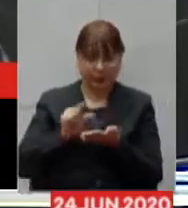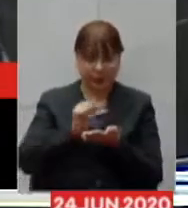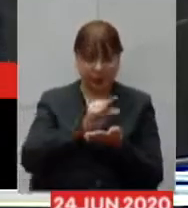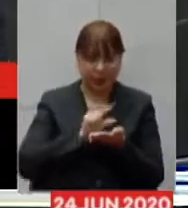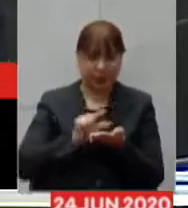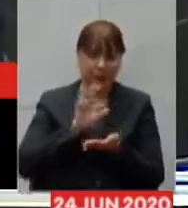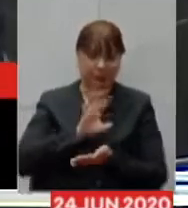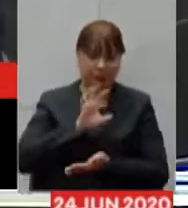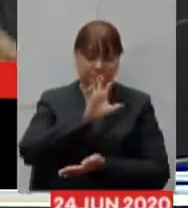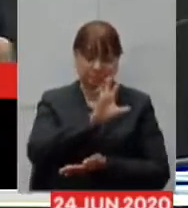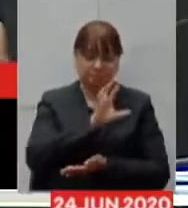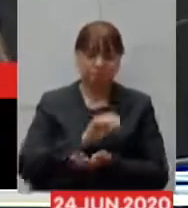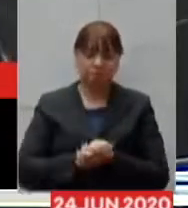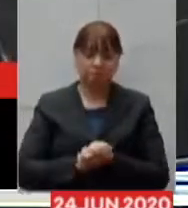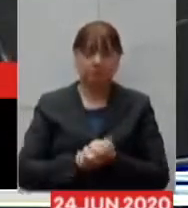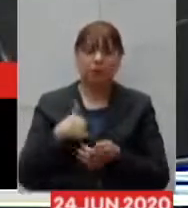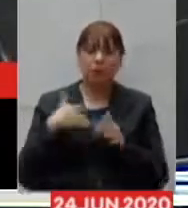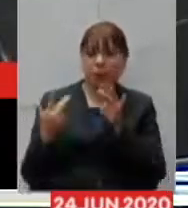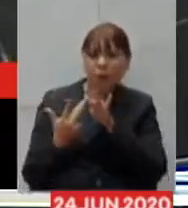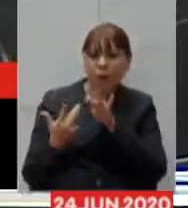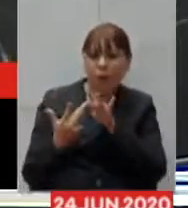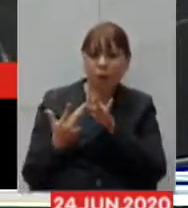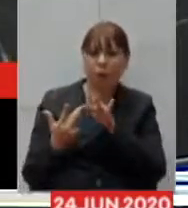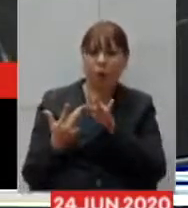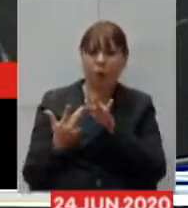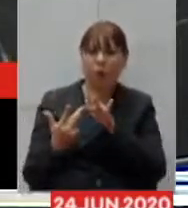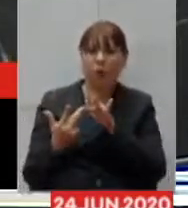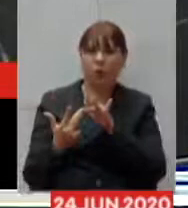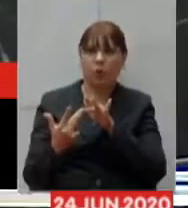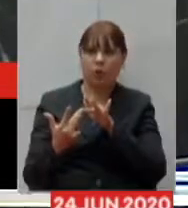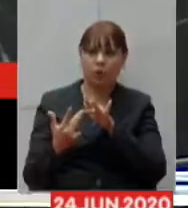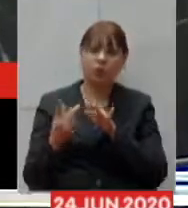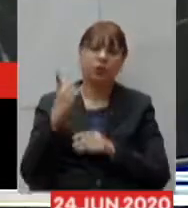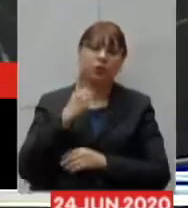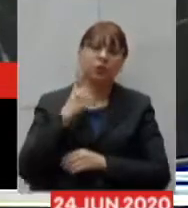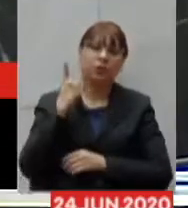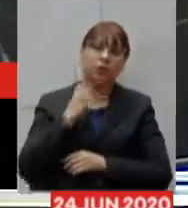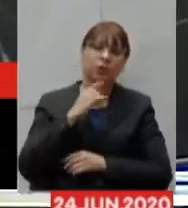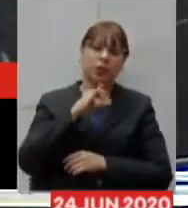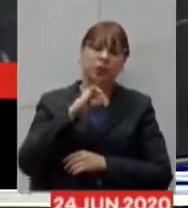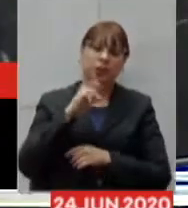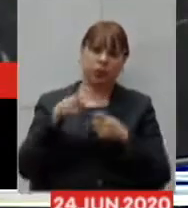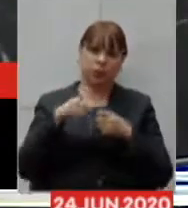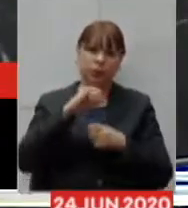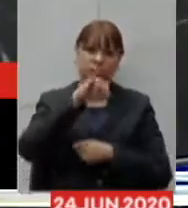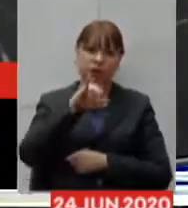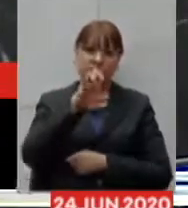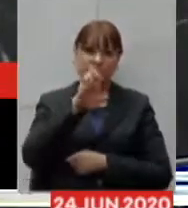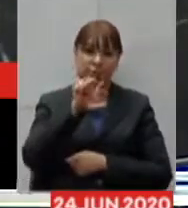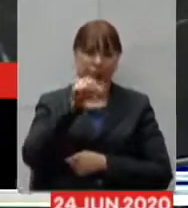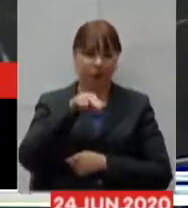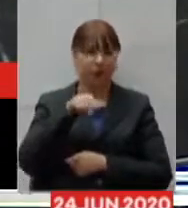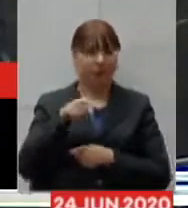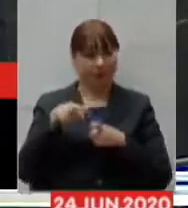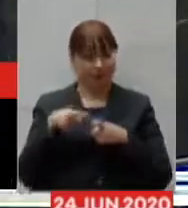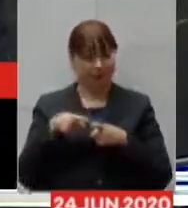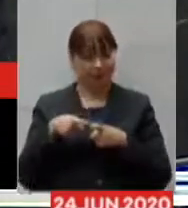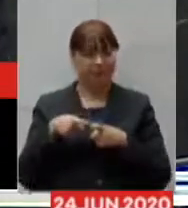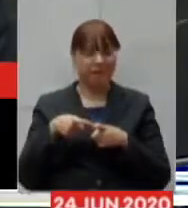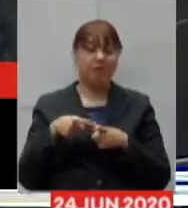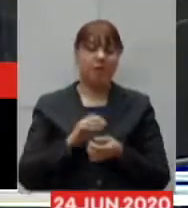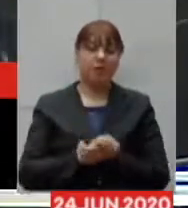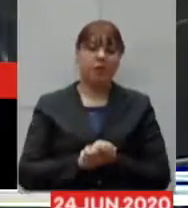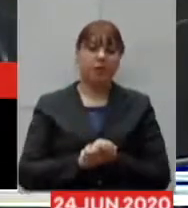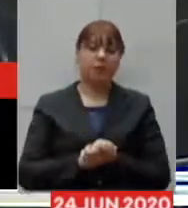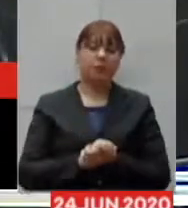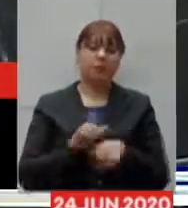eu tenho tido um contato muito de perto com o deputado doutor Jean, Jean Freire, que é médico, também